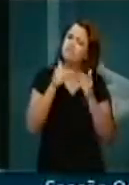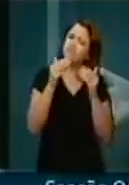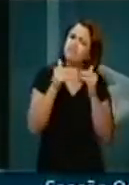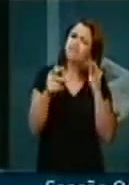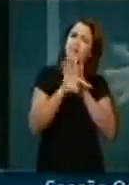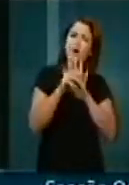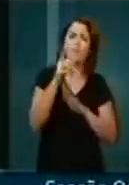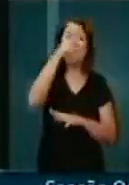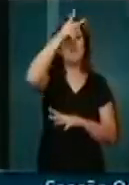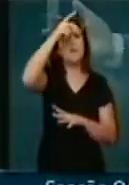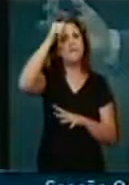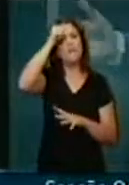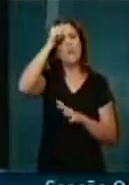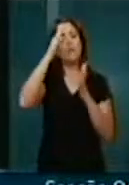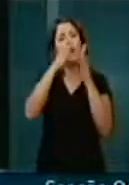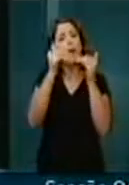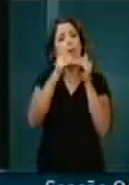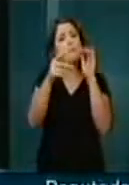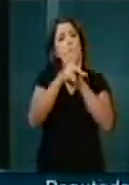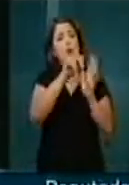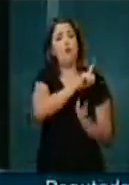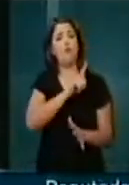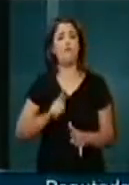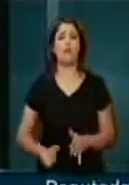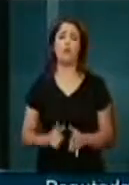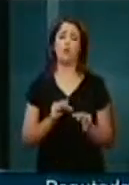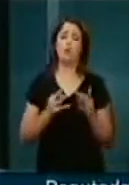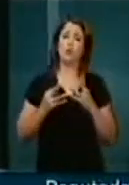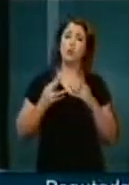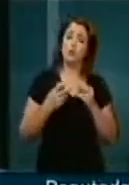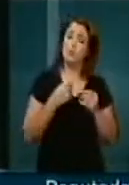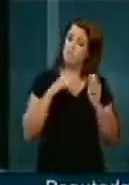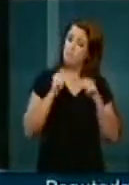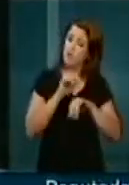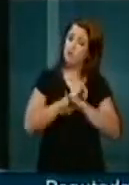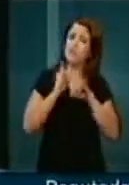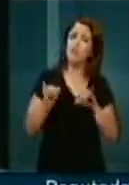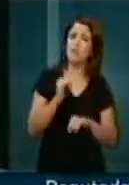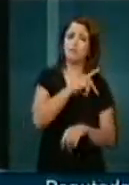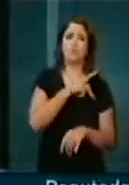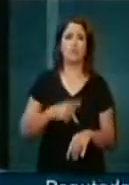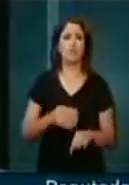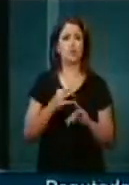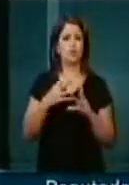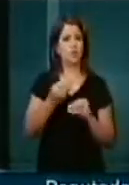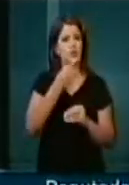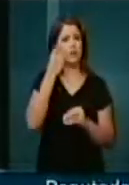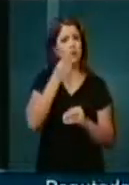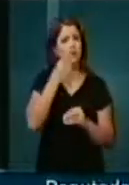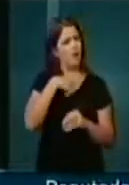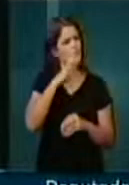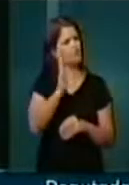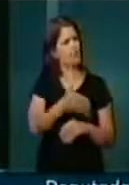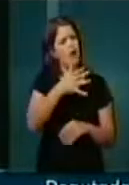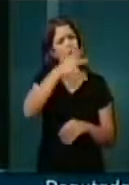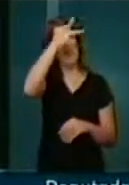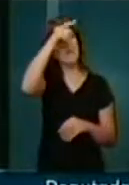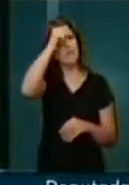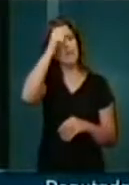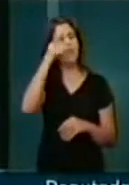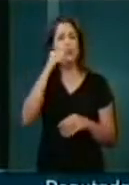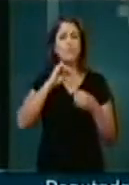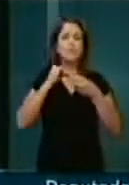prefeitos, é o clamor dos governadores. E eu posso dizer isso, senhor presidente, senhores deputados, que eu já fui prefeito do município